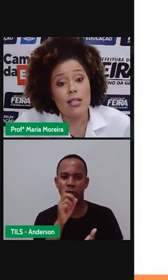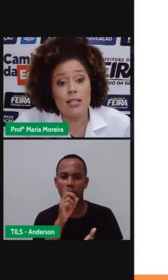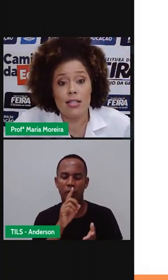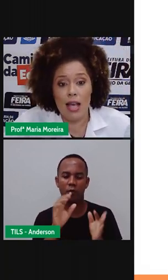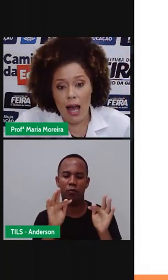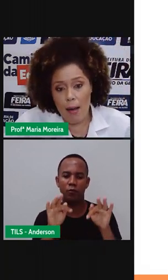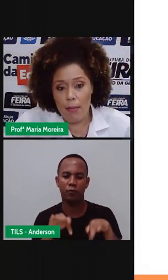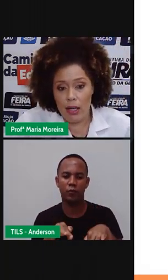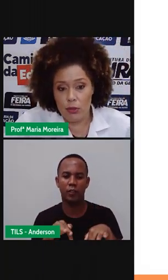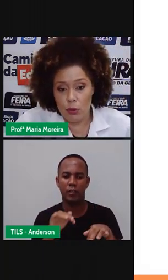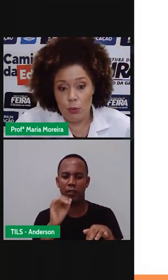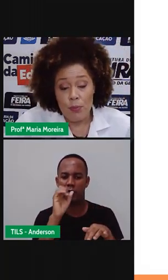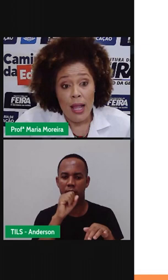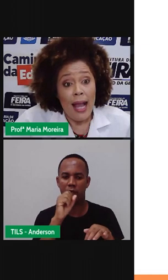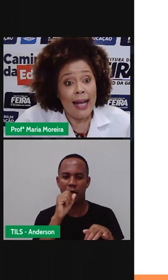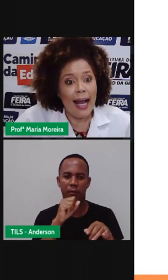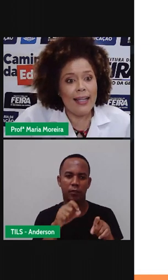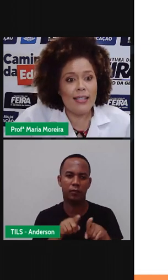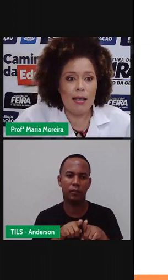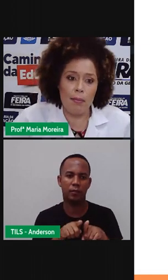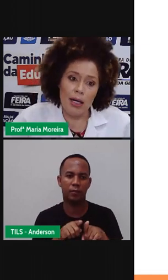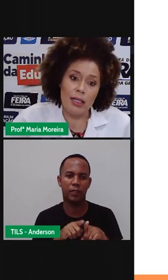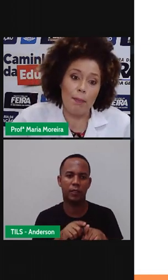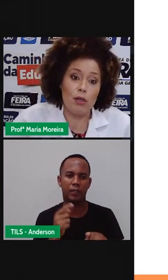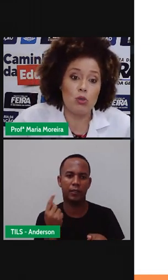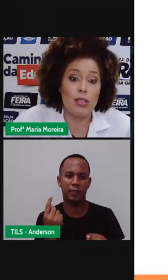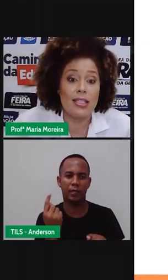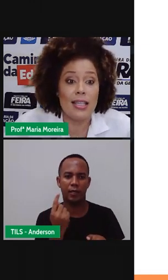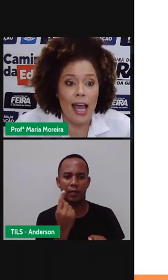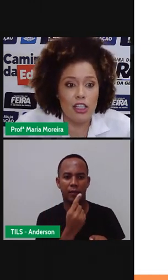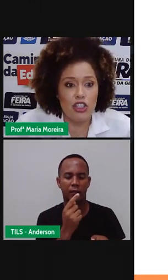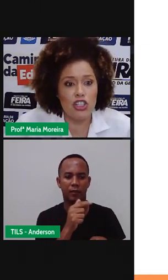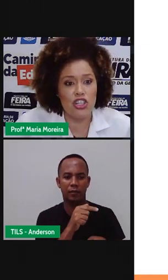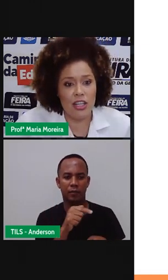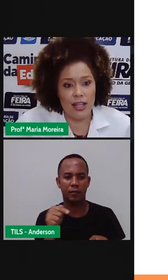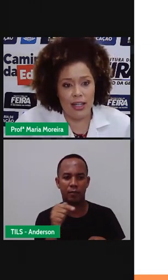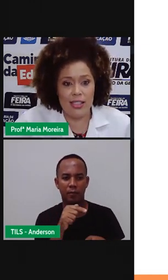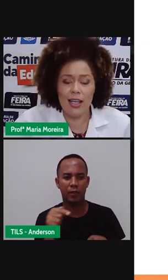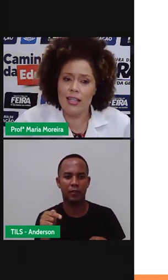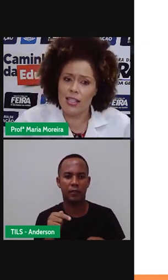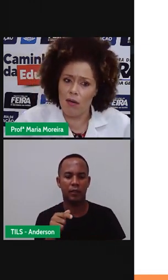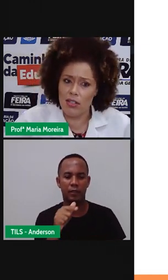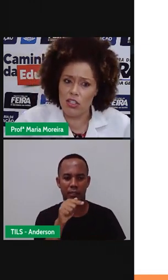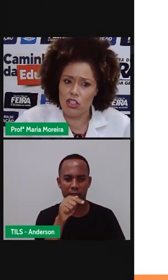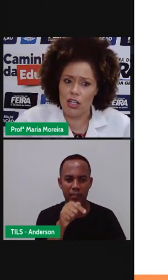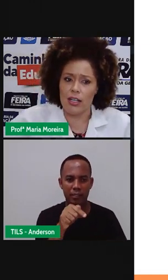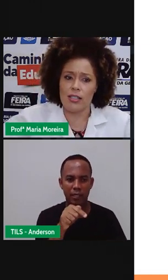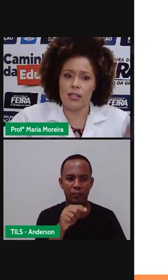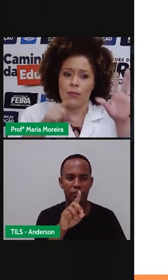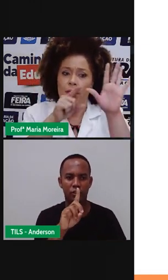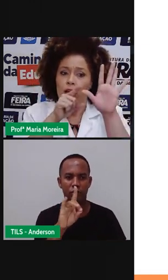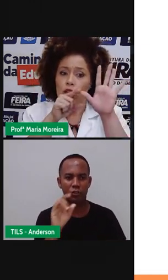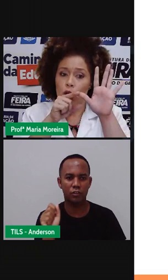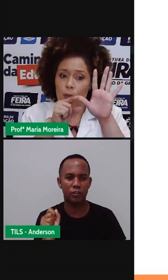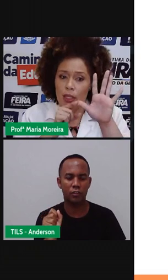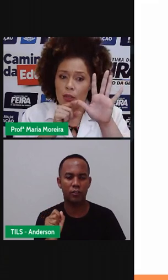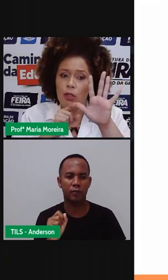no sábado. Cada semana possui sete dias. Quem são esses dias?